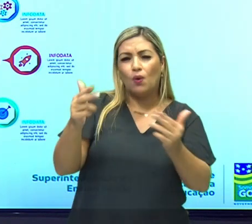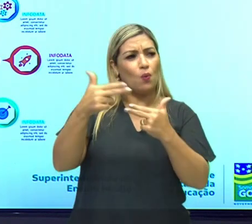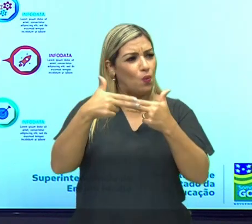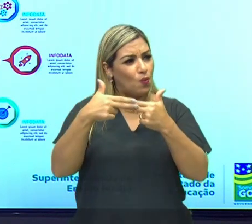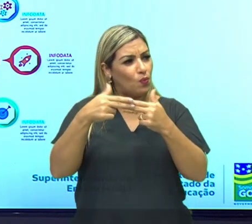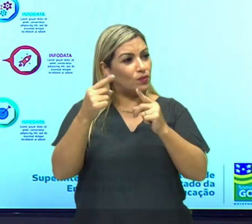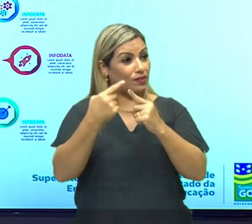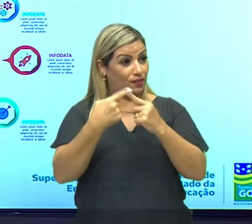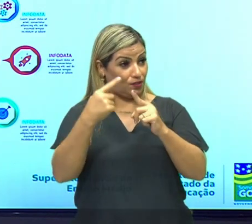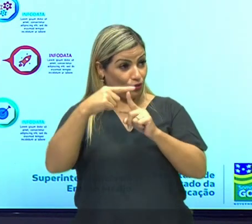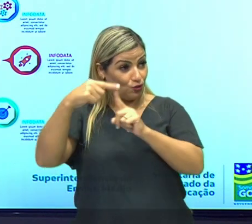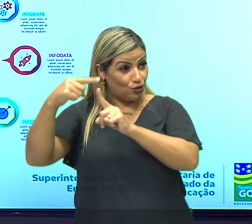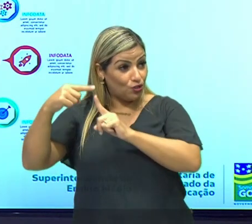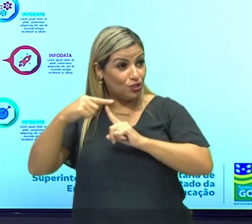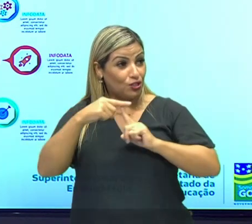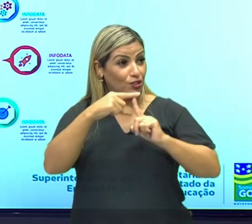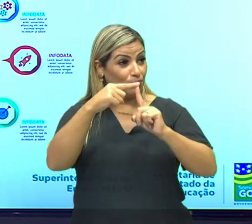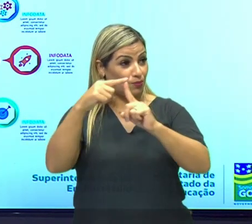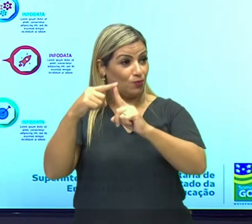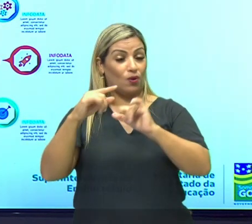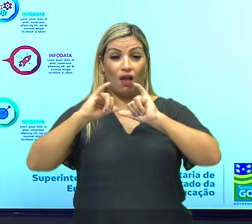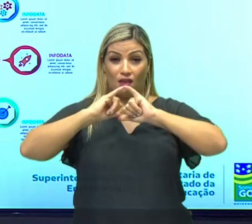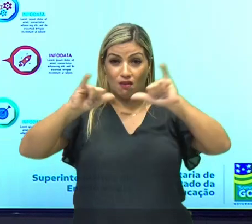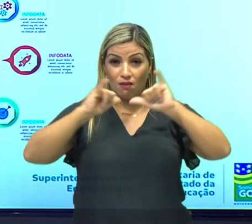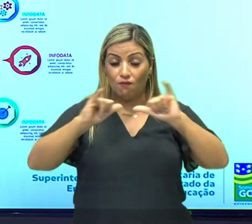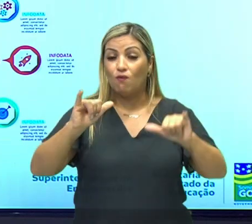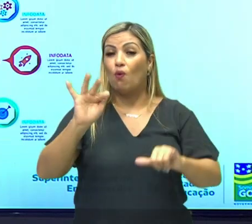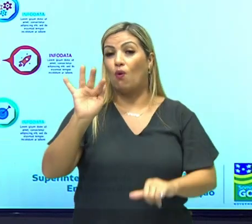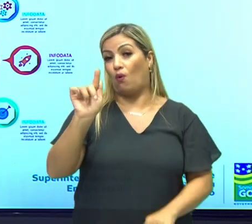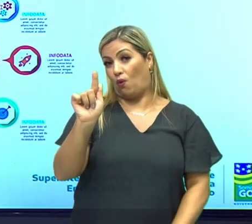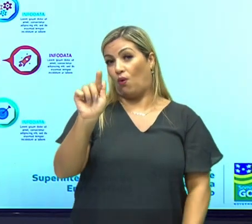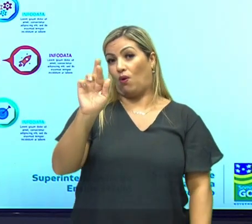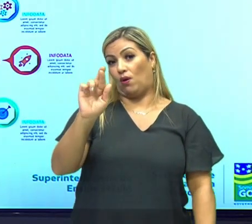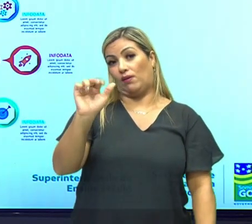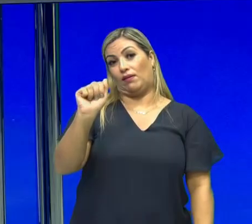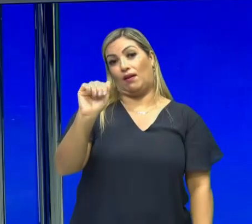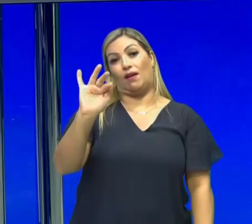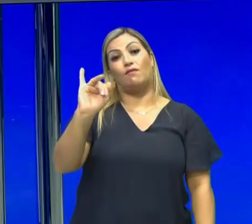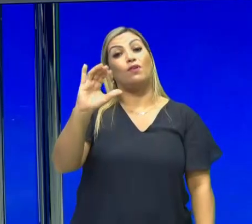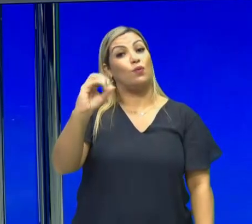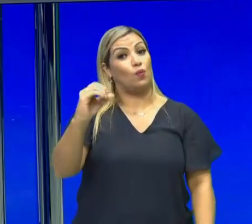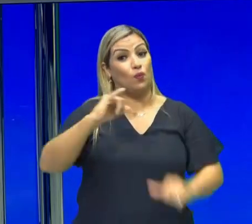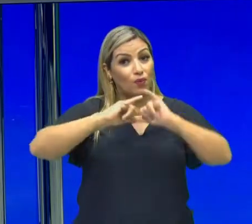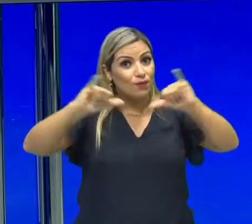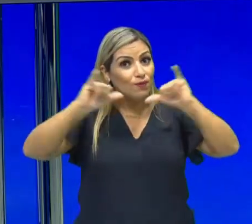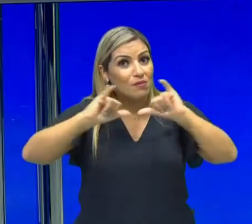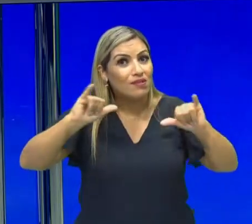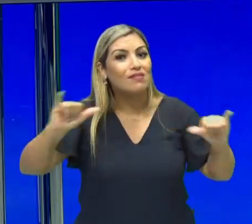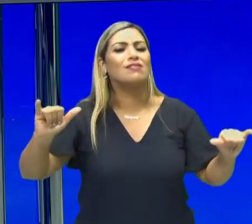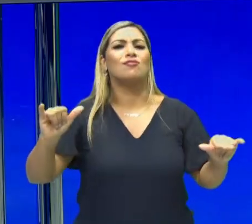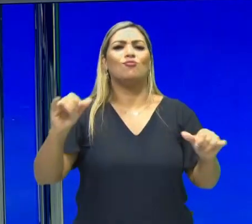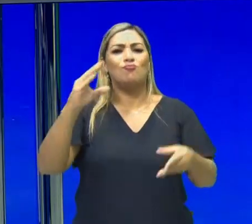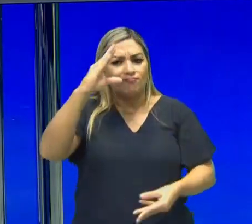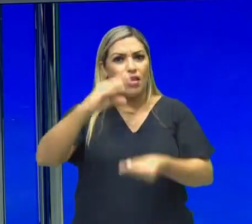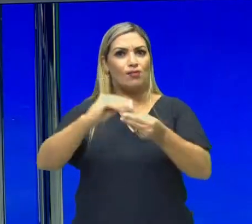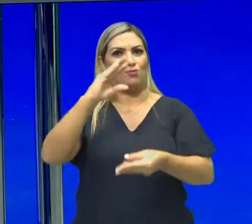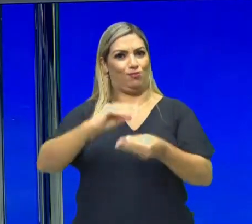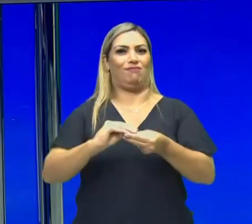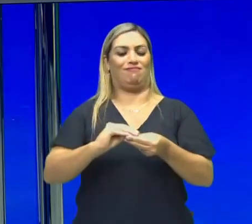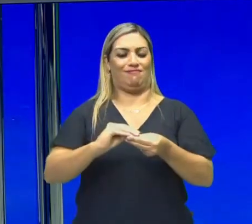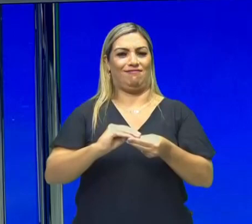muito esse tipo de gráfico, que é o infográfico, tá bom? Infográfico, traz informações muito sucintas, ok?